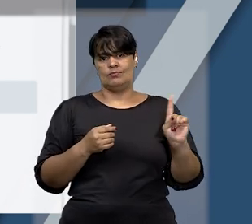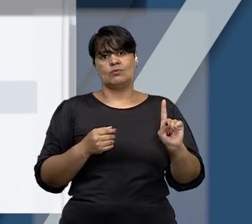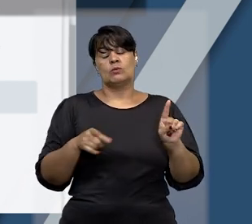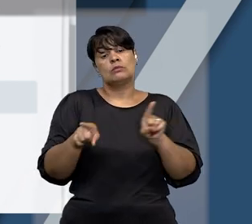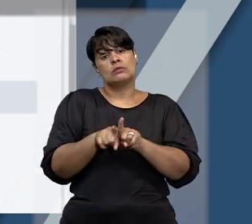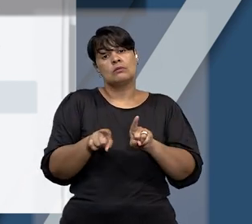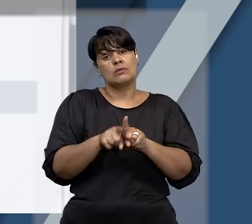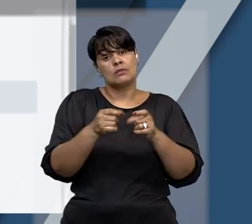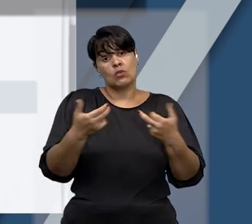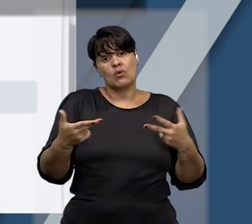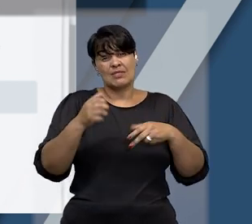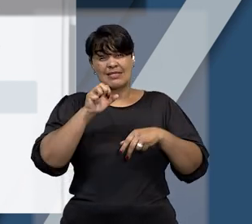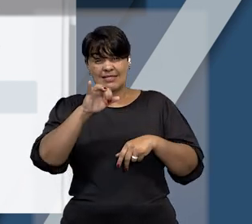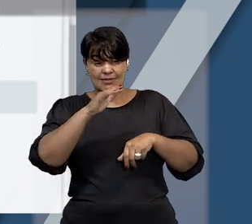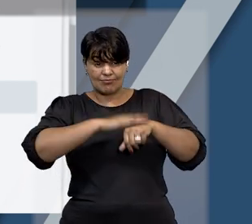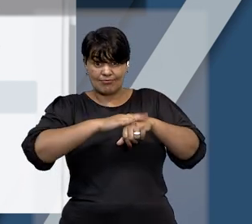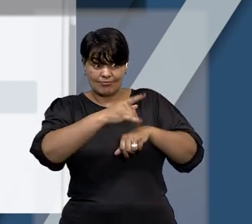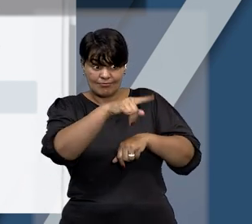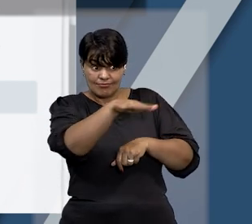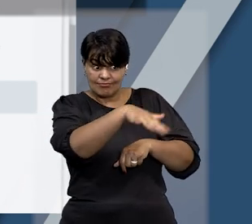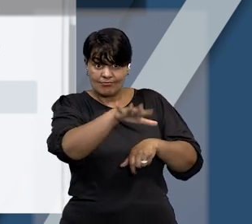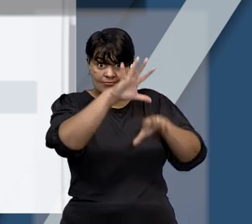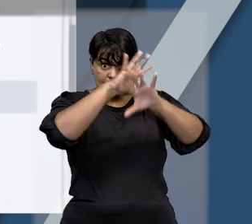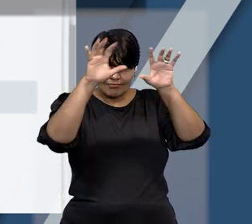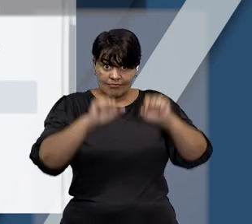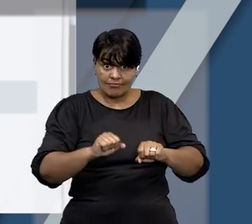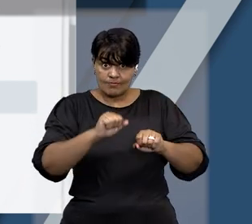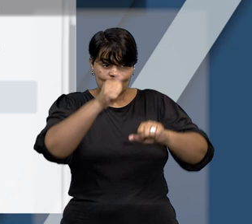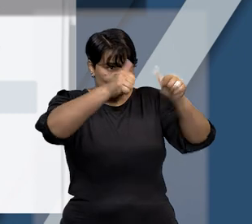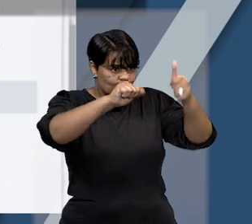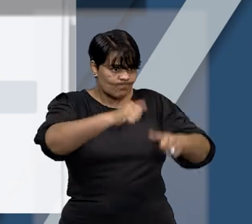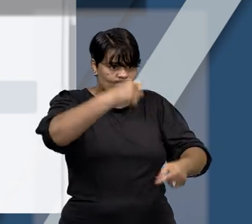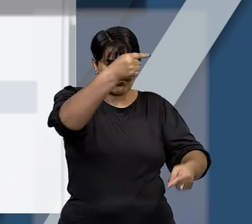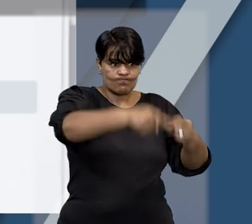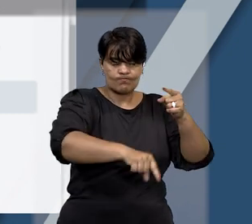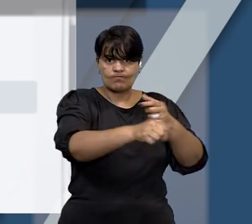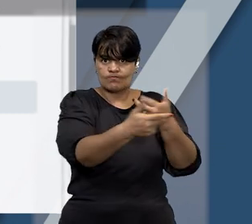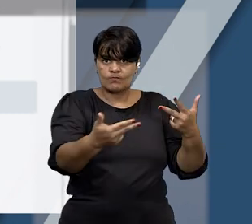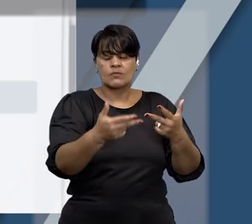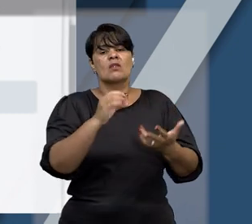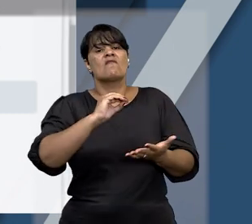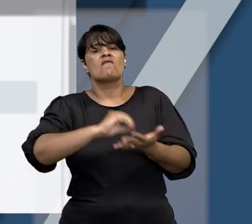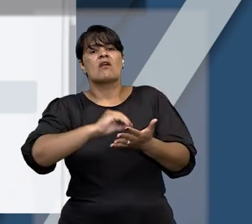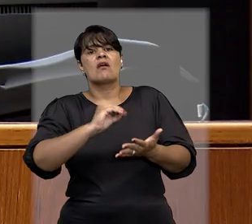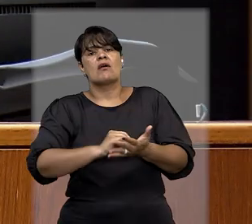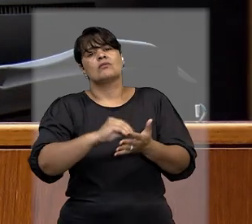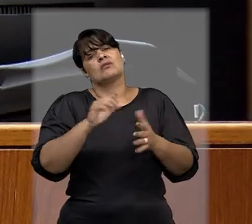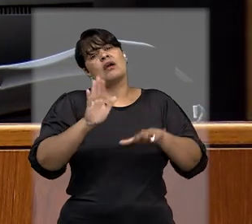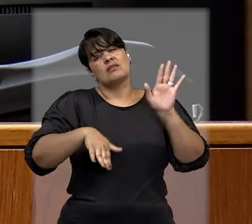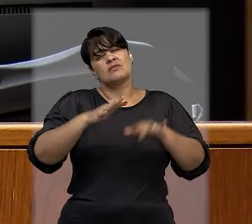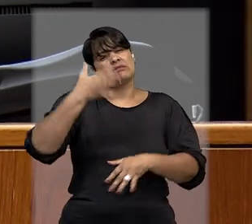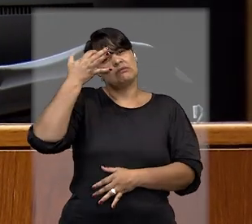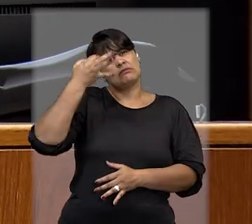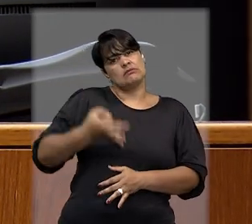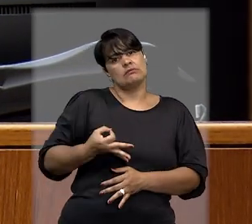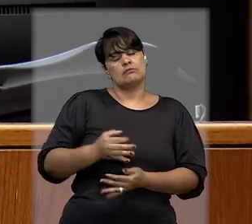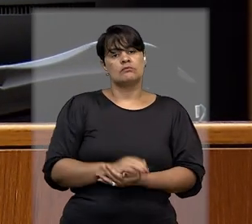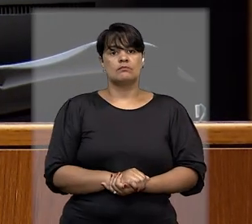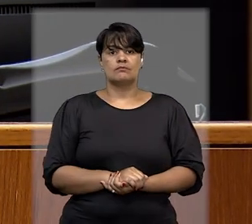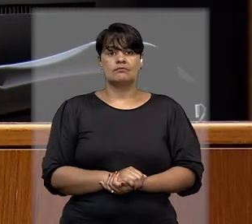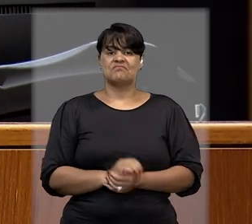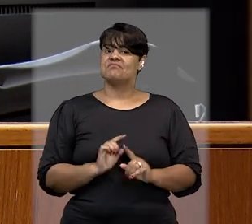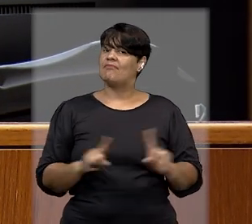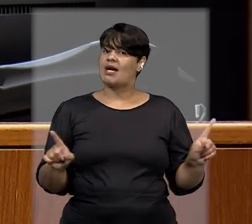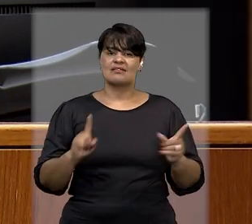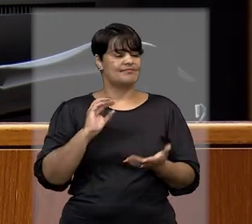proveniente de decisão inquestionavelmente teratológica, despida de qualquer razoabilidade. Para a ministra, isso